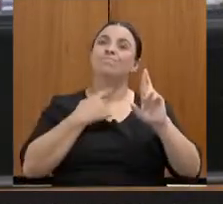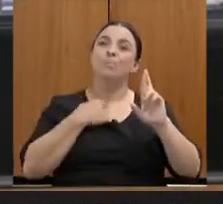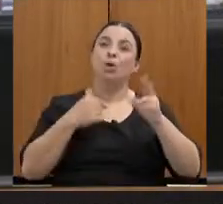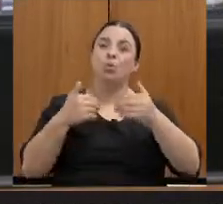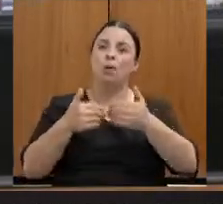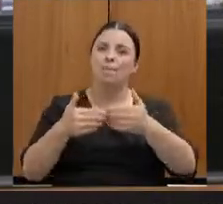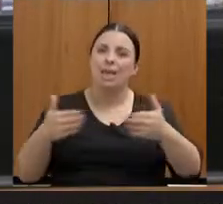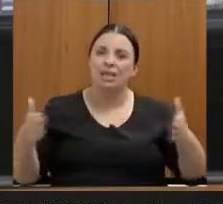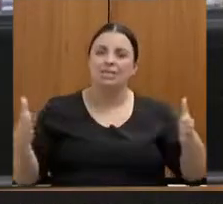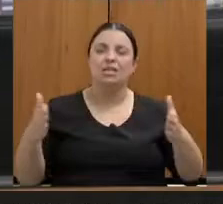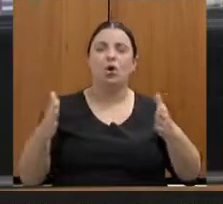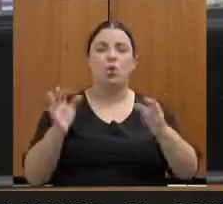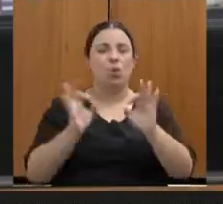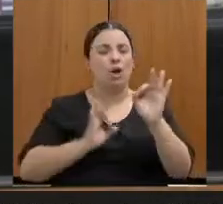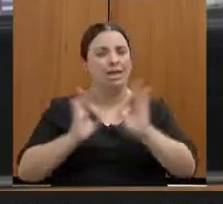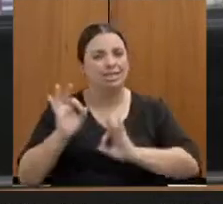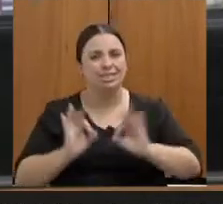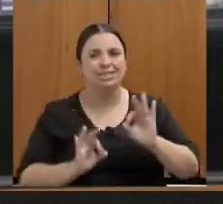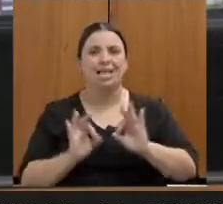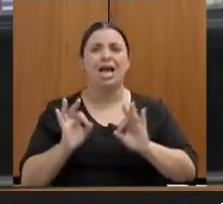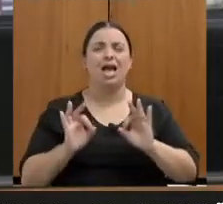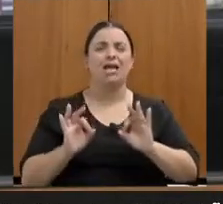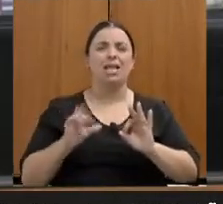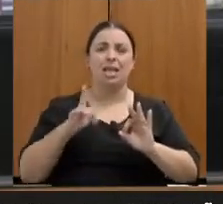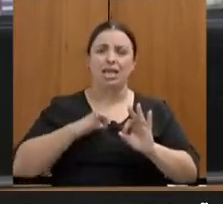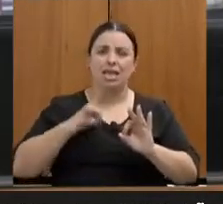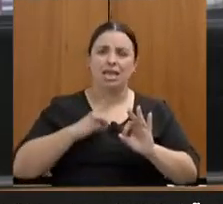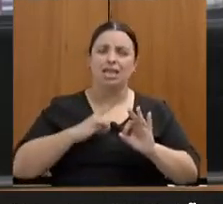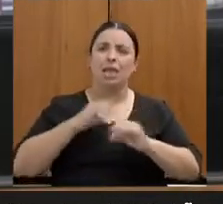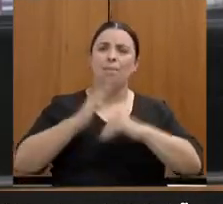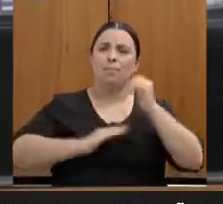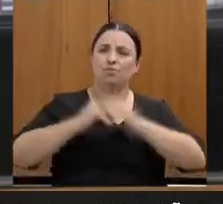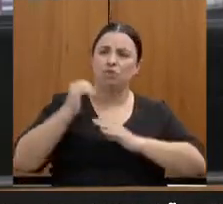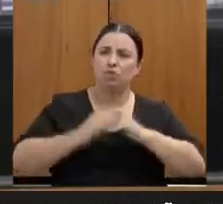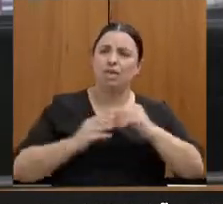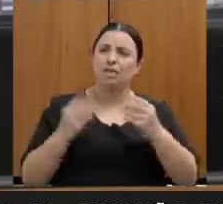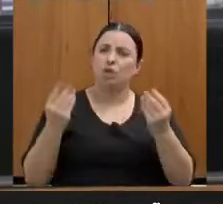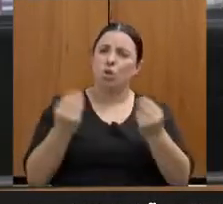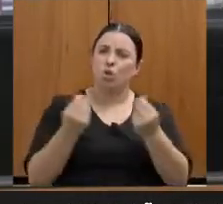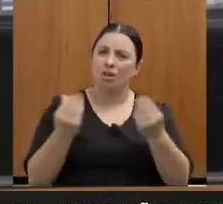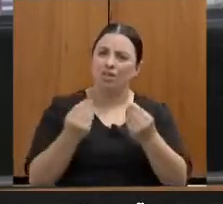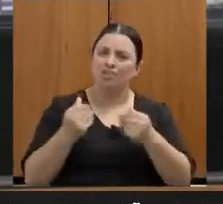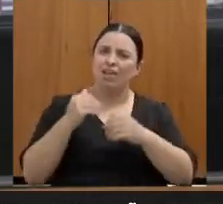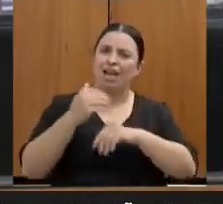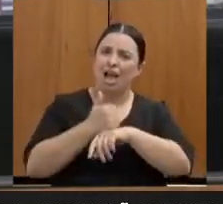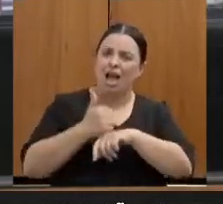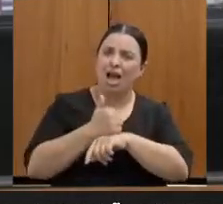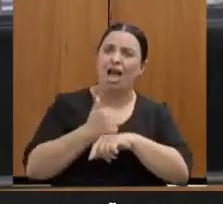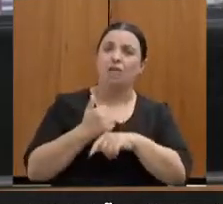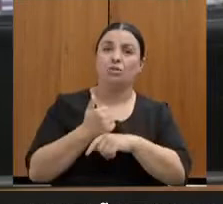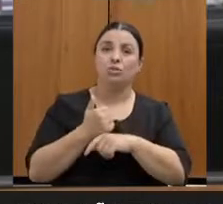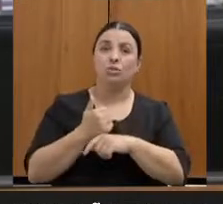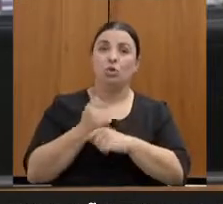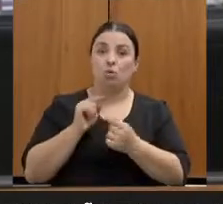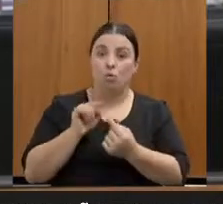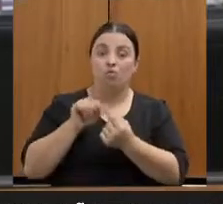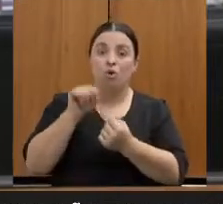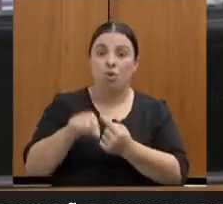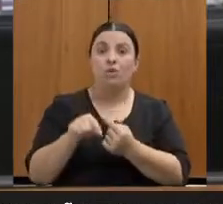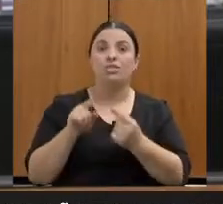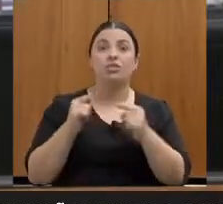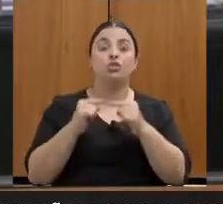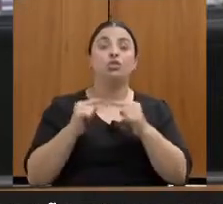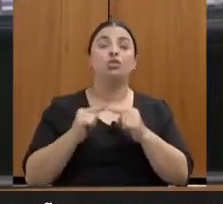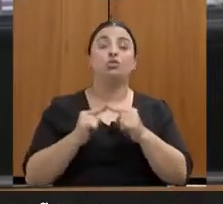organizada, composta com profissionais qualificados, bem treinados para esse atendimento. Ressalto aqui que as delegacias